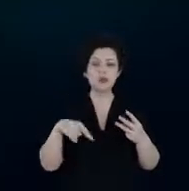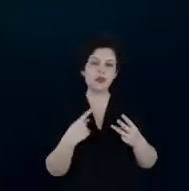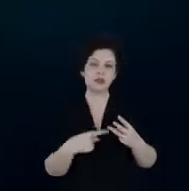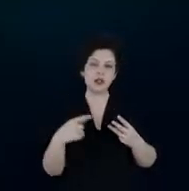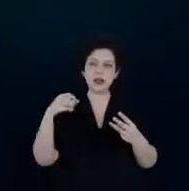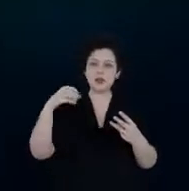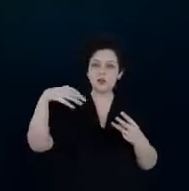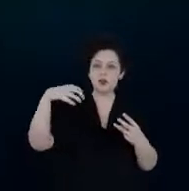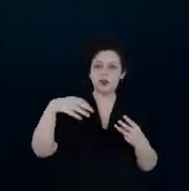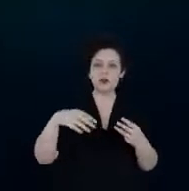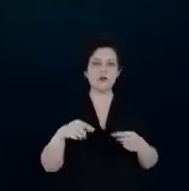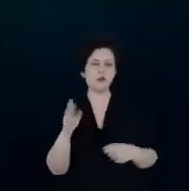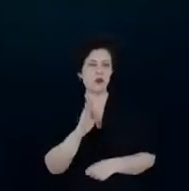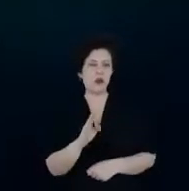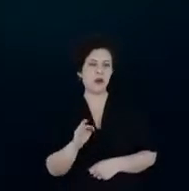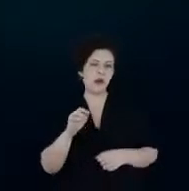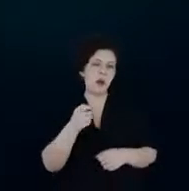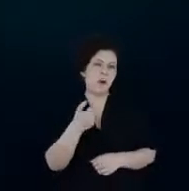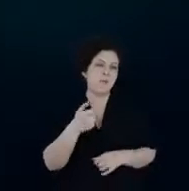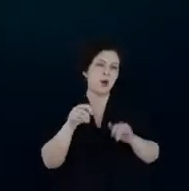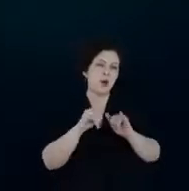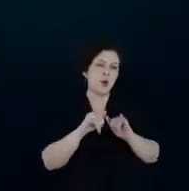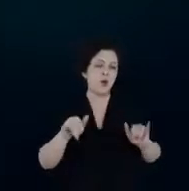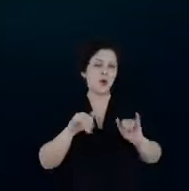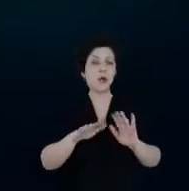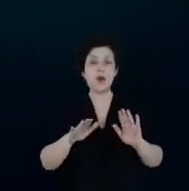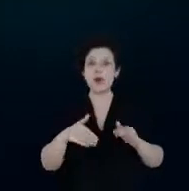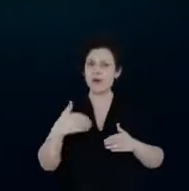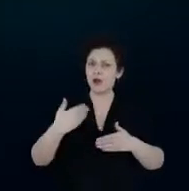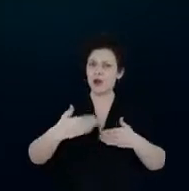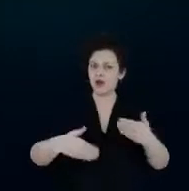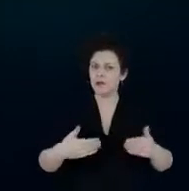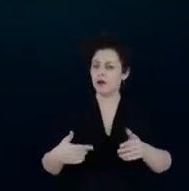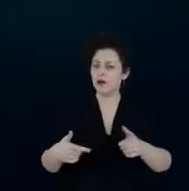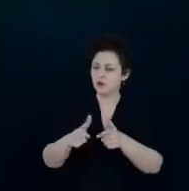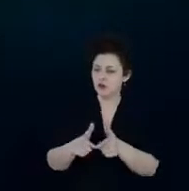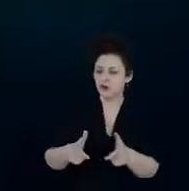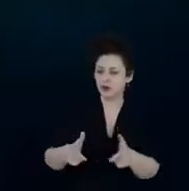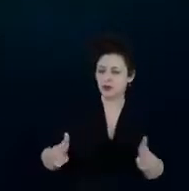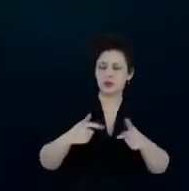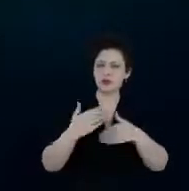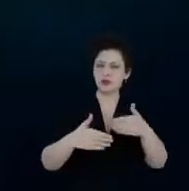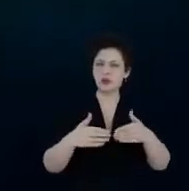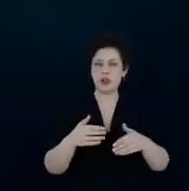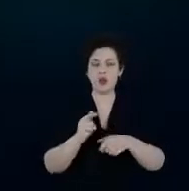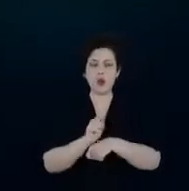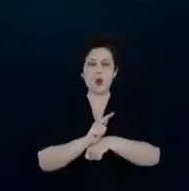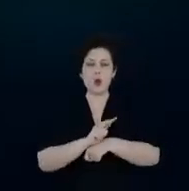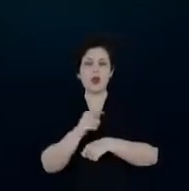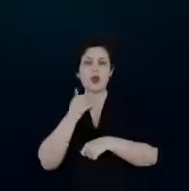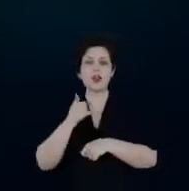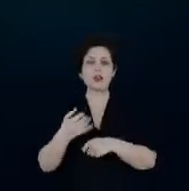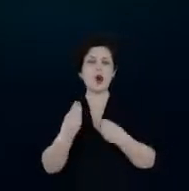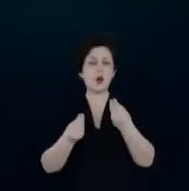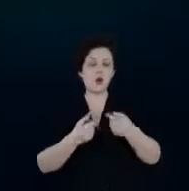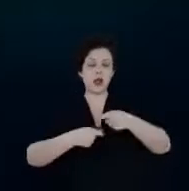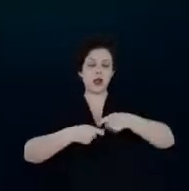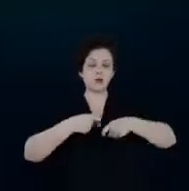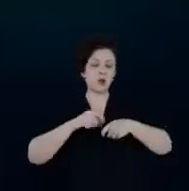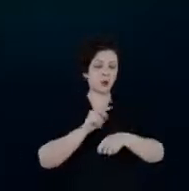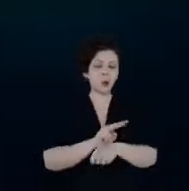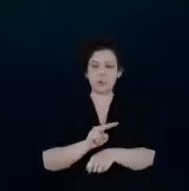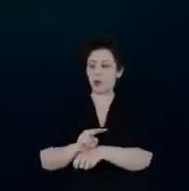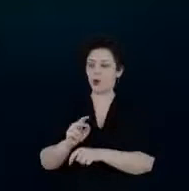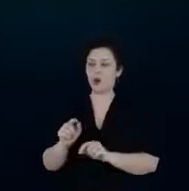pouco difundida no Brasil a gente está tendo uma evolução dessa questão da gestão da energia no Brasil não só com as startups